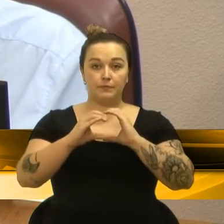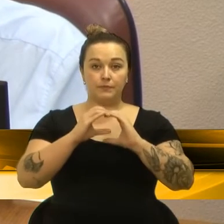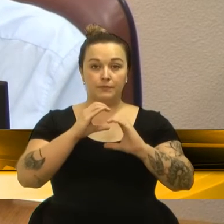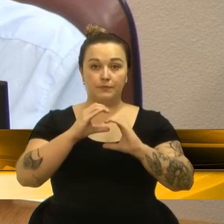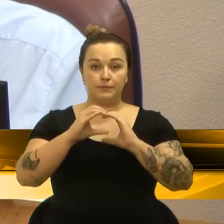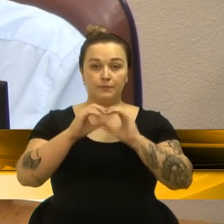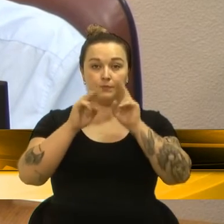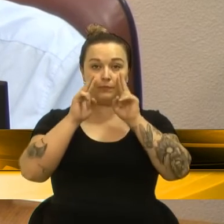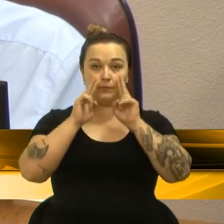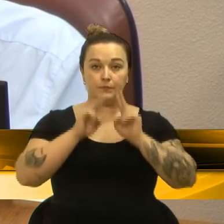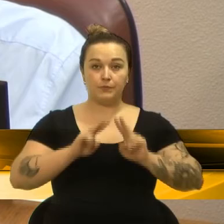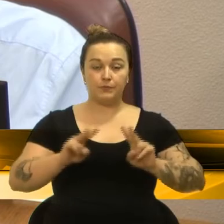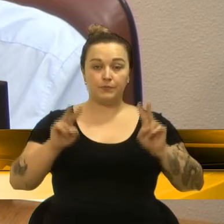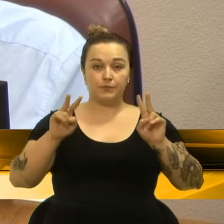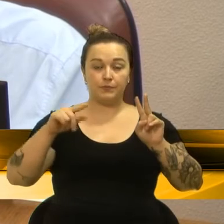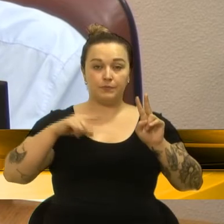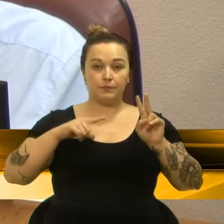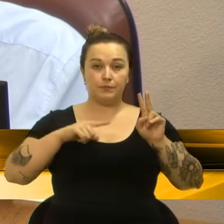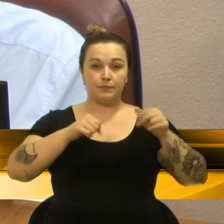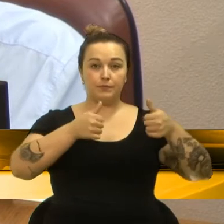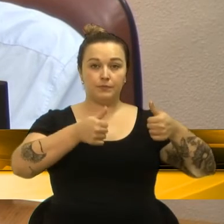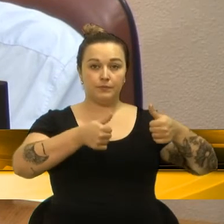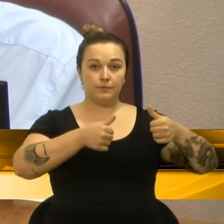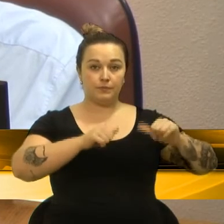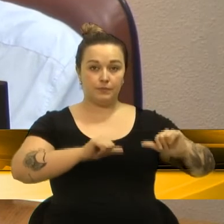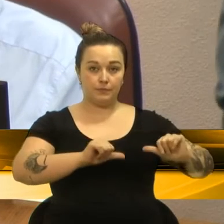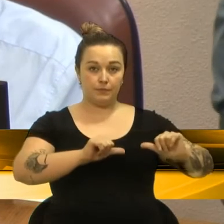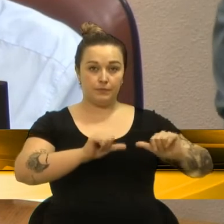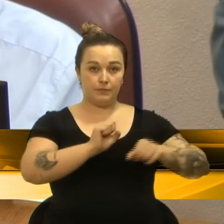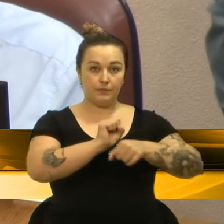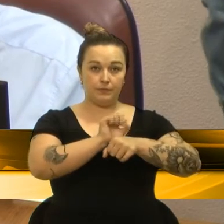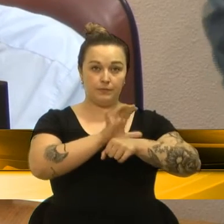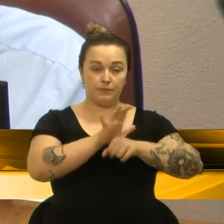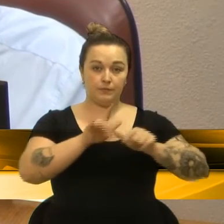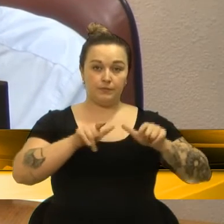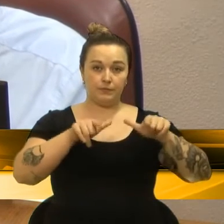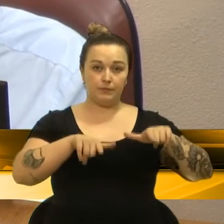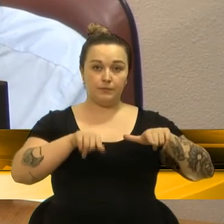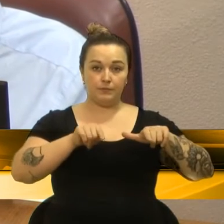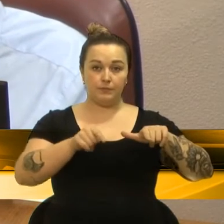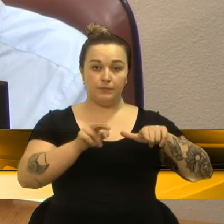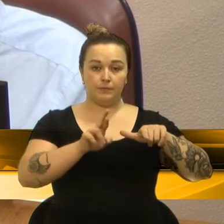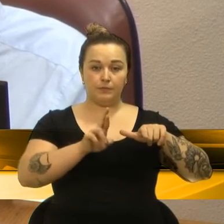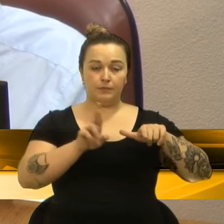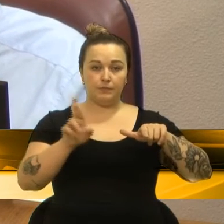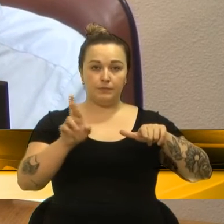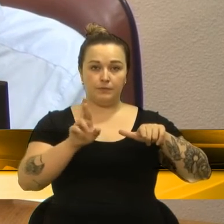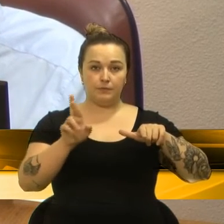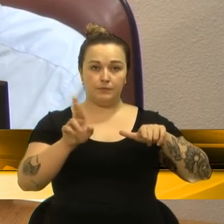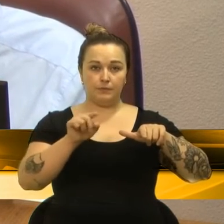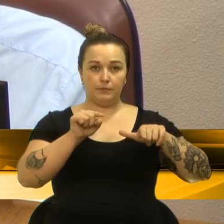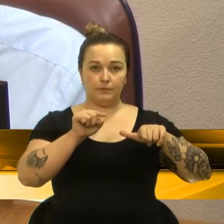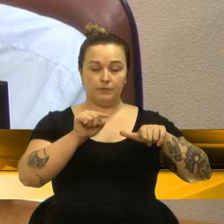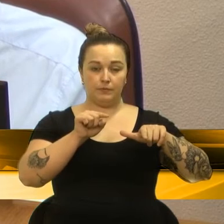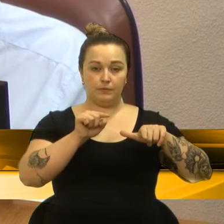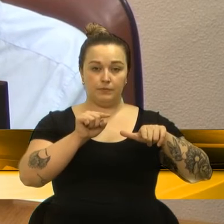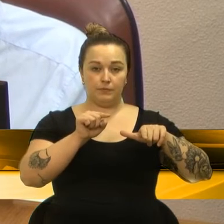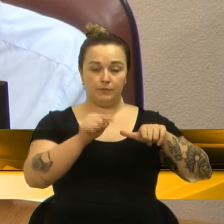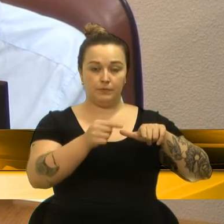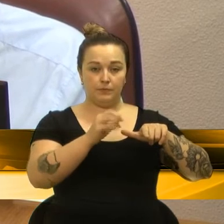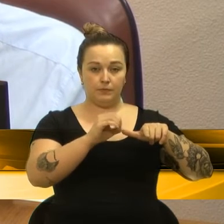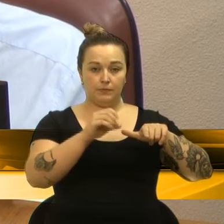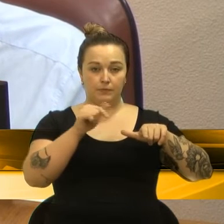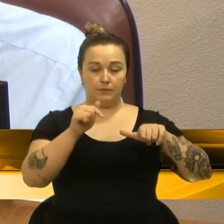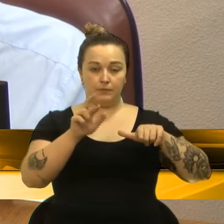placas internas para sinalização das salas 1.007,88